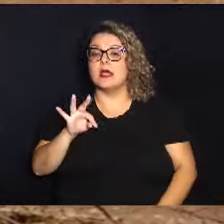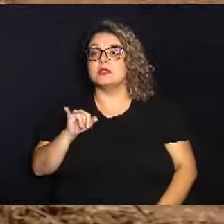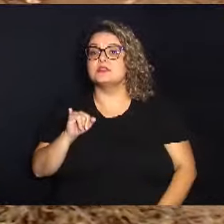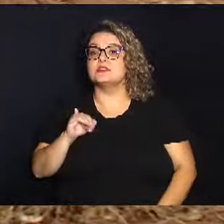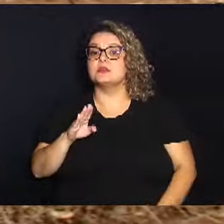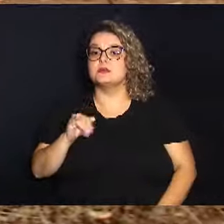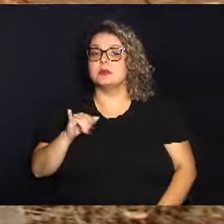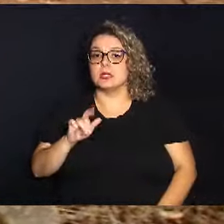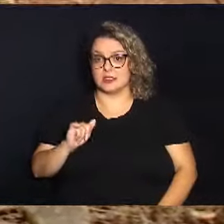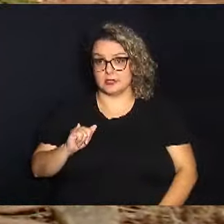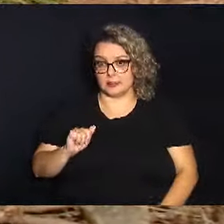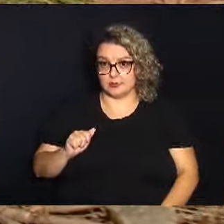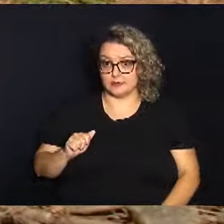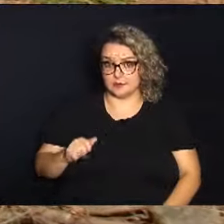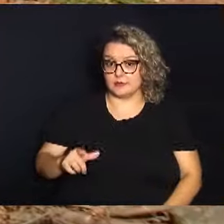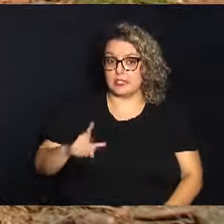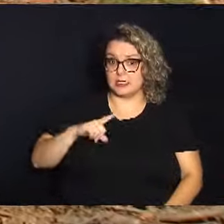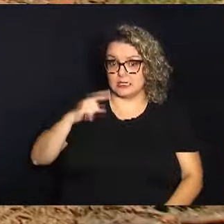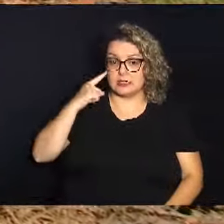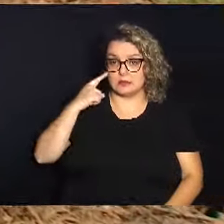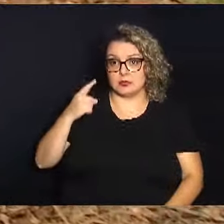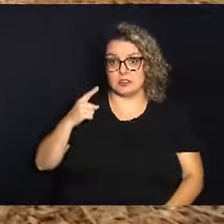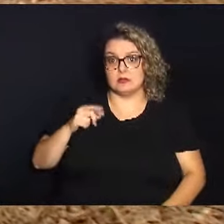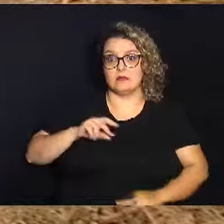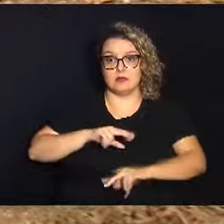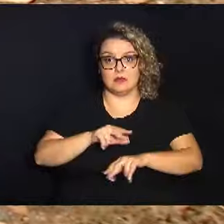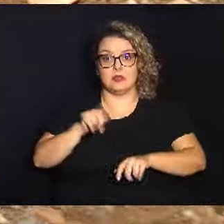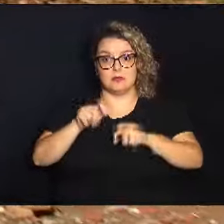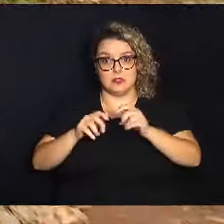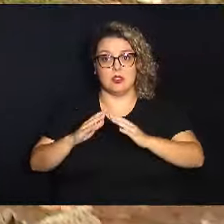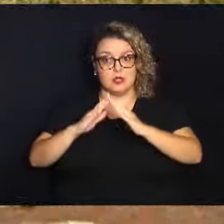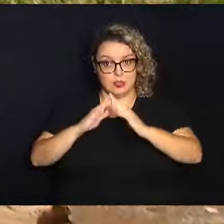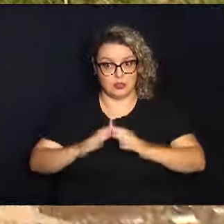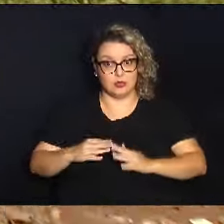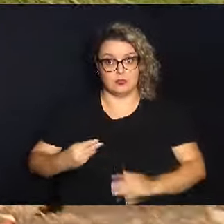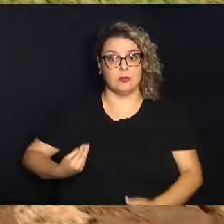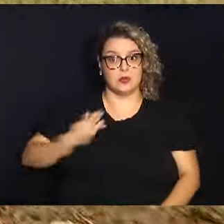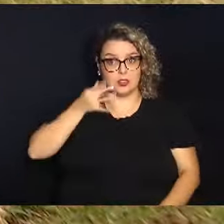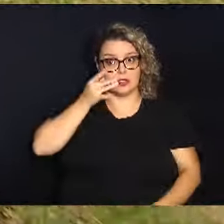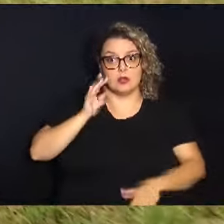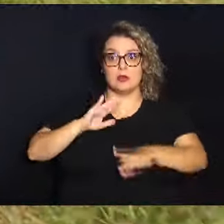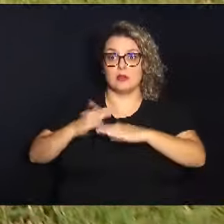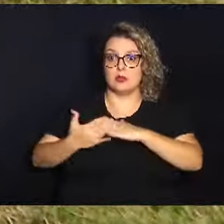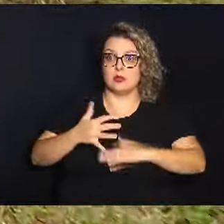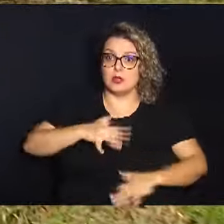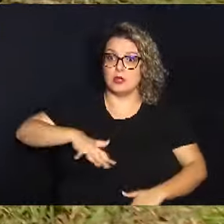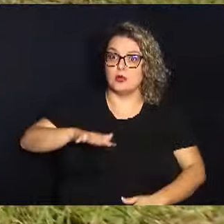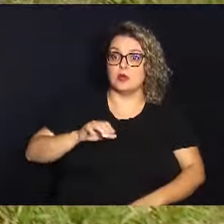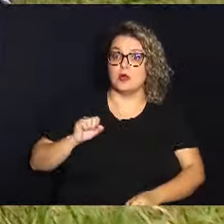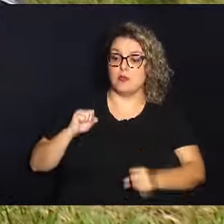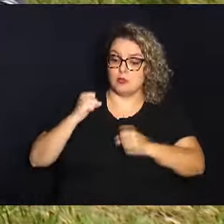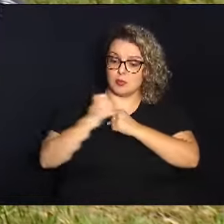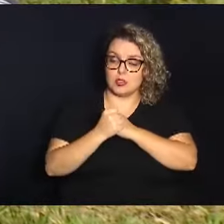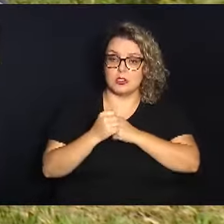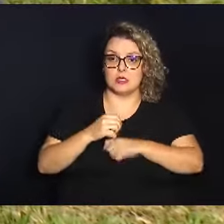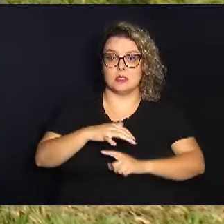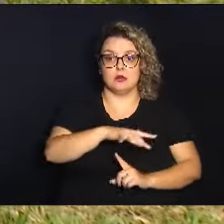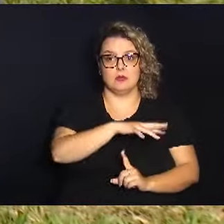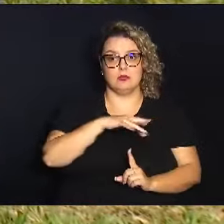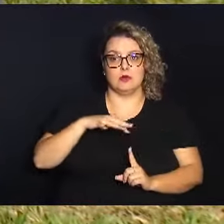Atibaia Para se ter uma ideia, hoje tem muita gente que mora por aqui, o bairro fica numa área de proteção